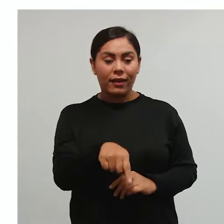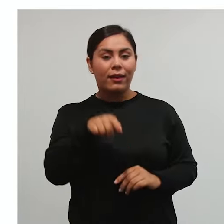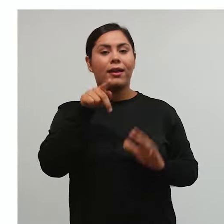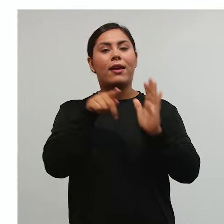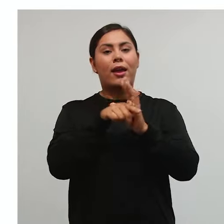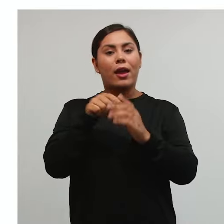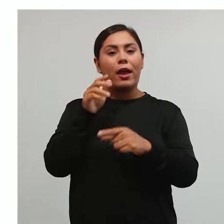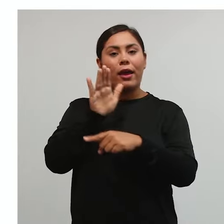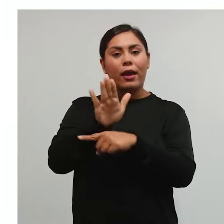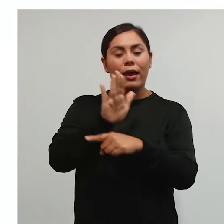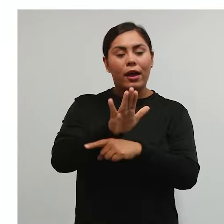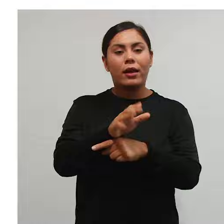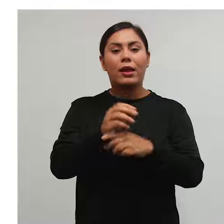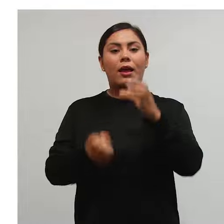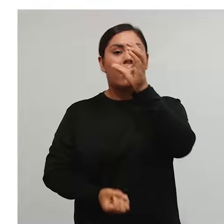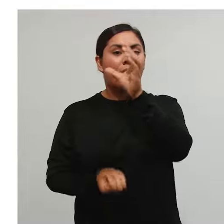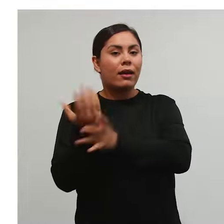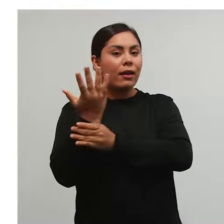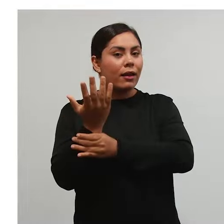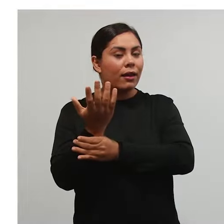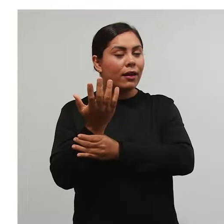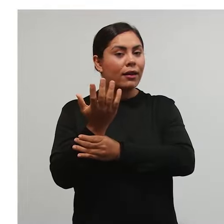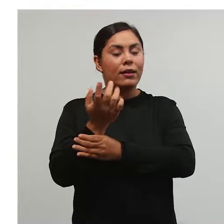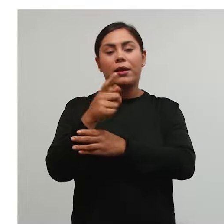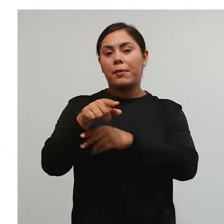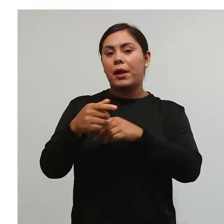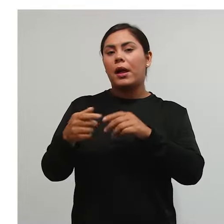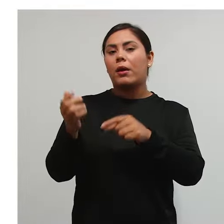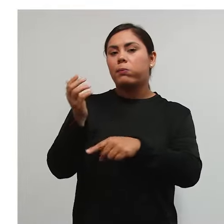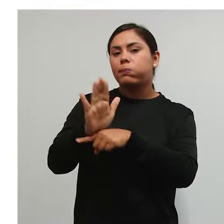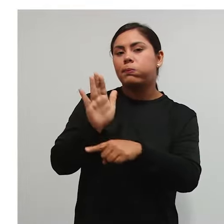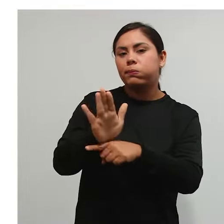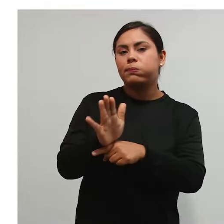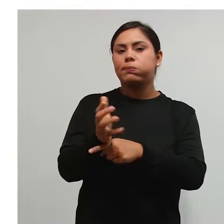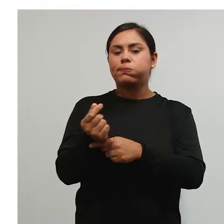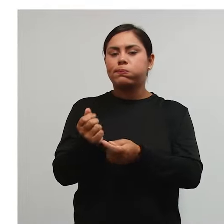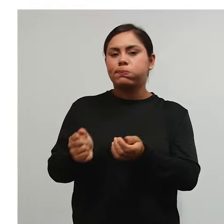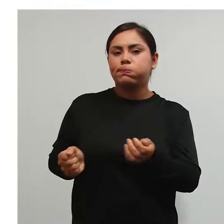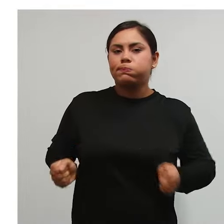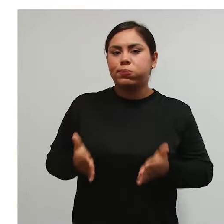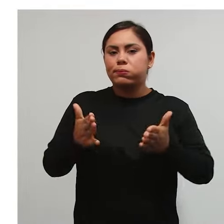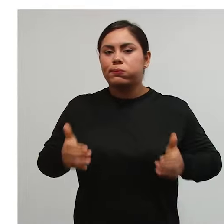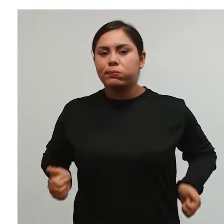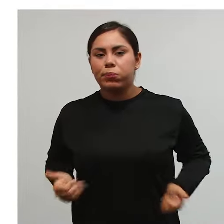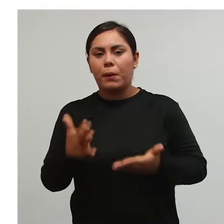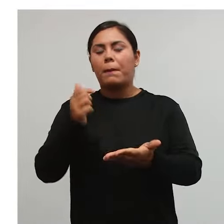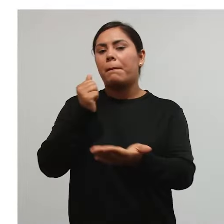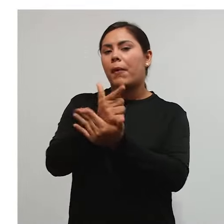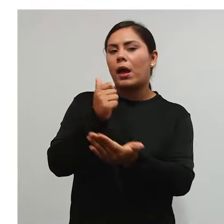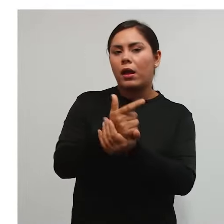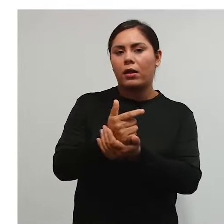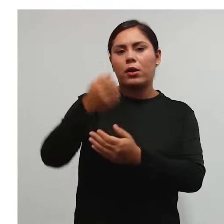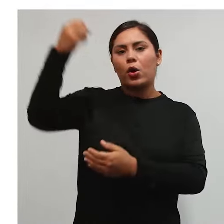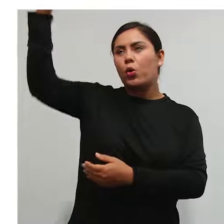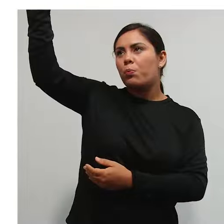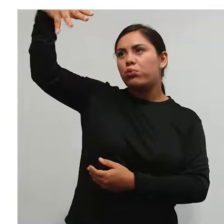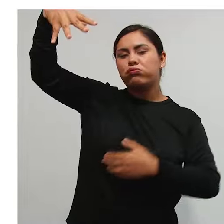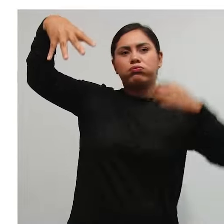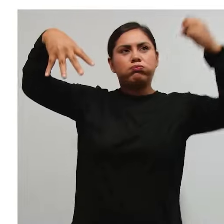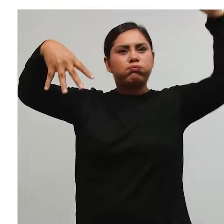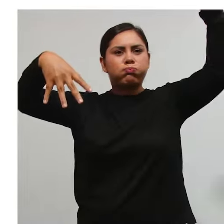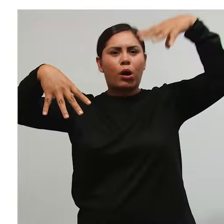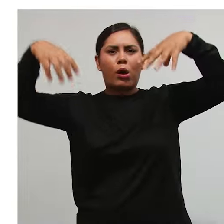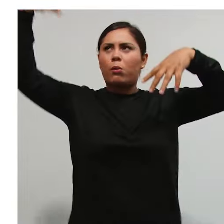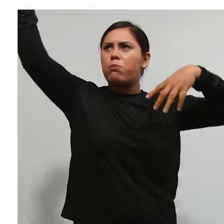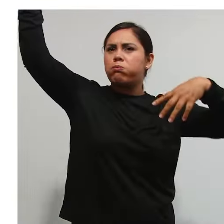é uma contribuição criada para custeio do serviço de iluminação pública. Aqui, esse IP é iluminação